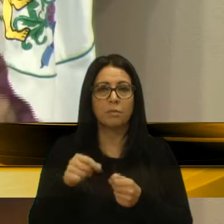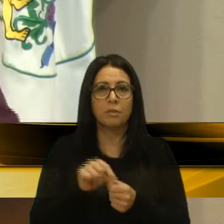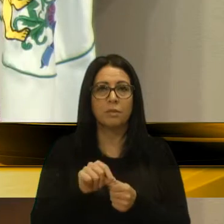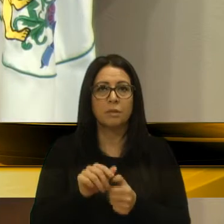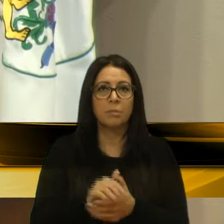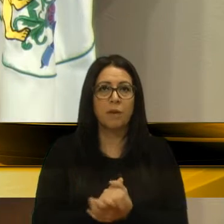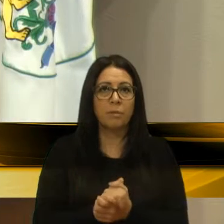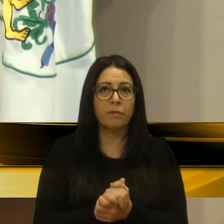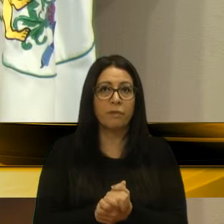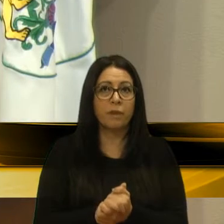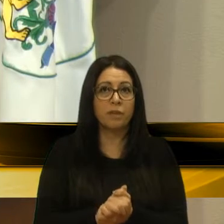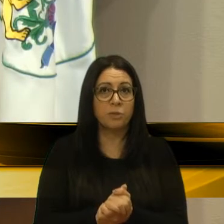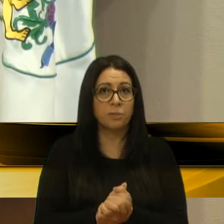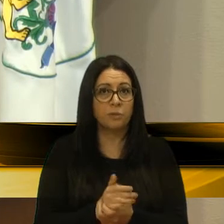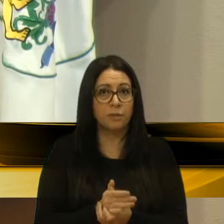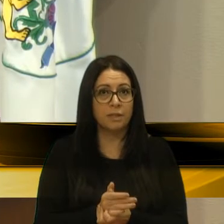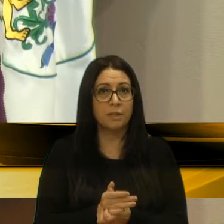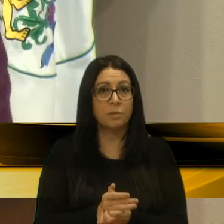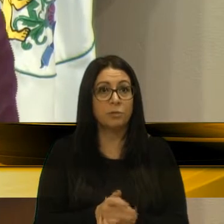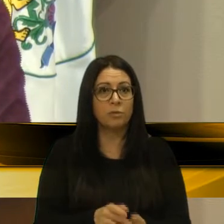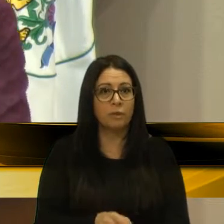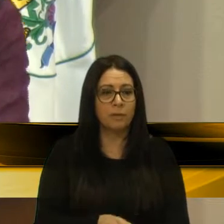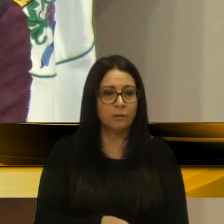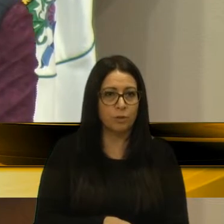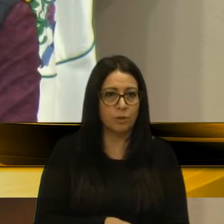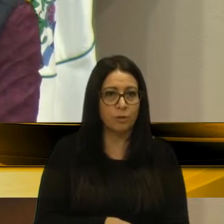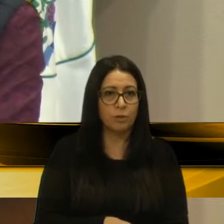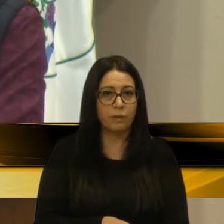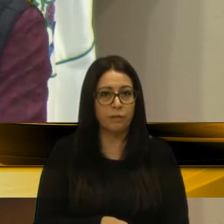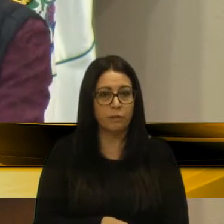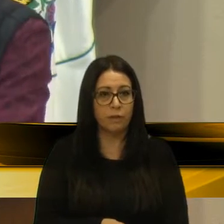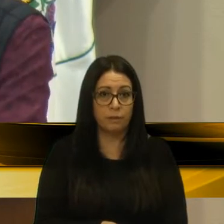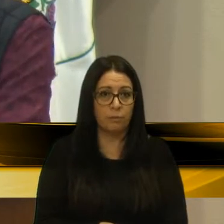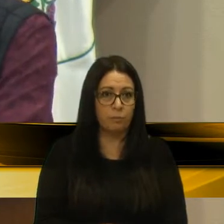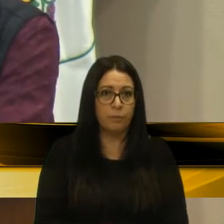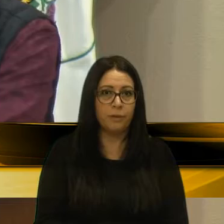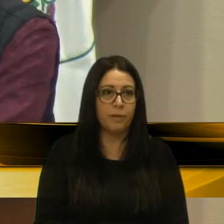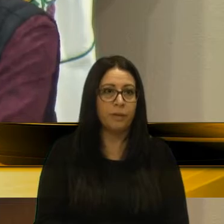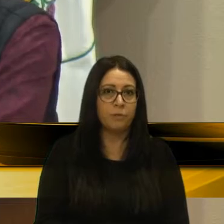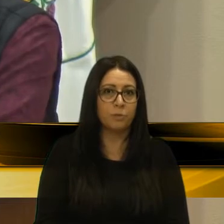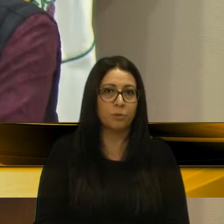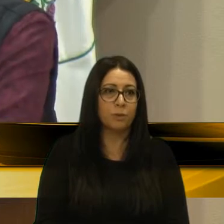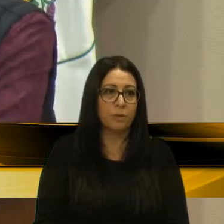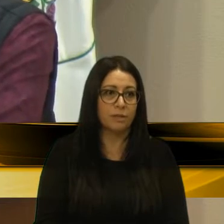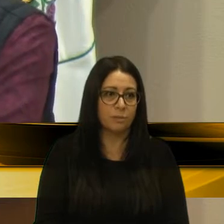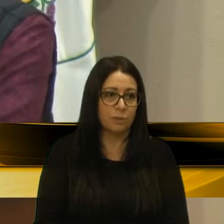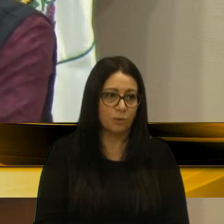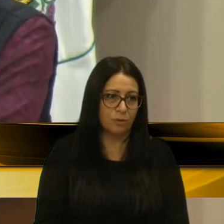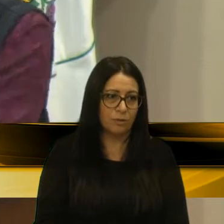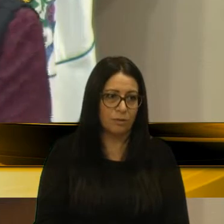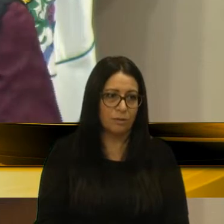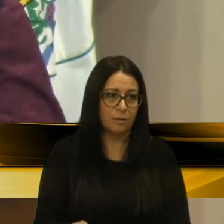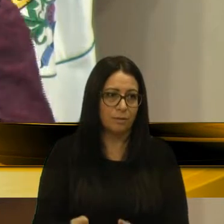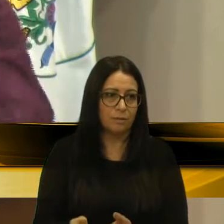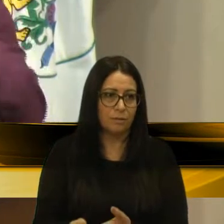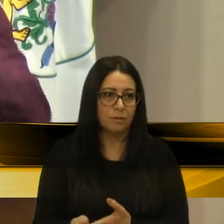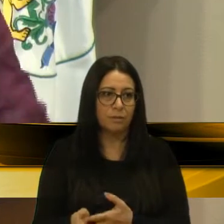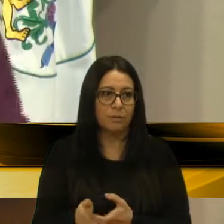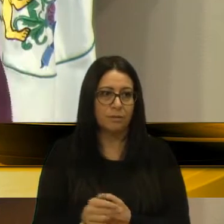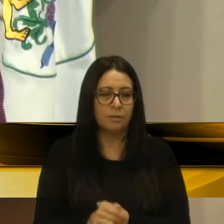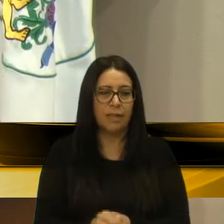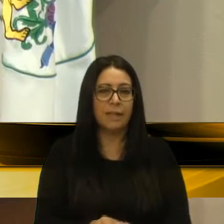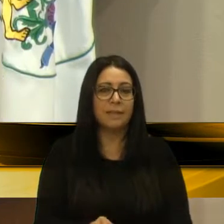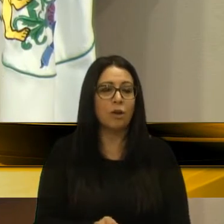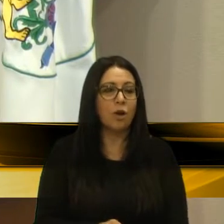agende a reunião, senhor presidente, exercício, que está conduzindo tão bem o nosso trabalho. e aí,